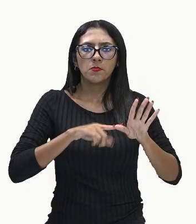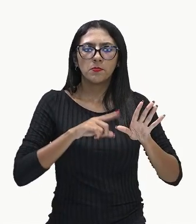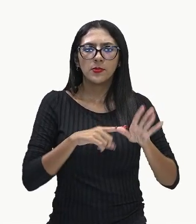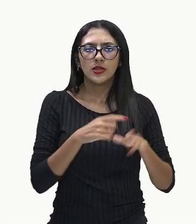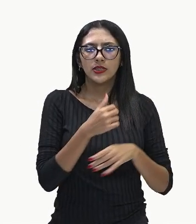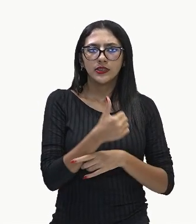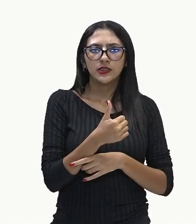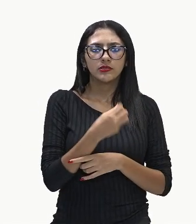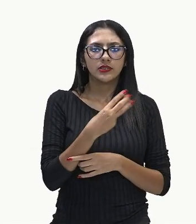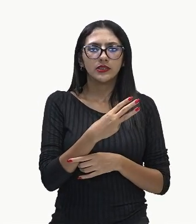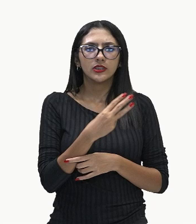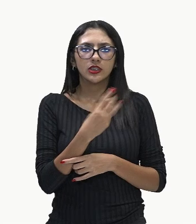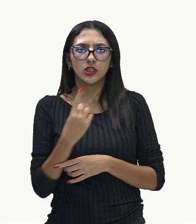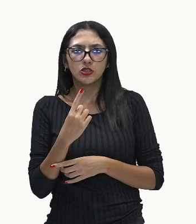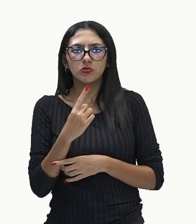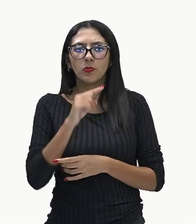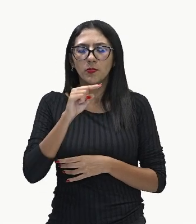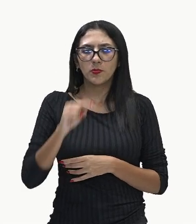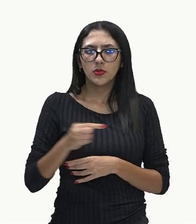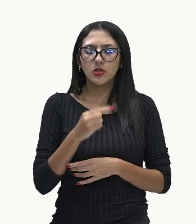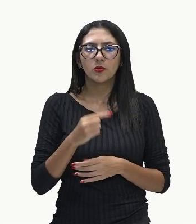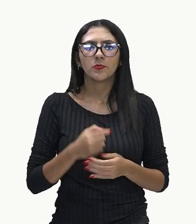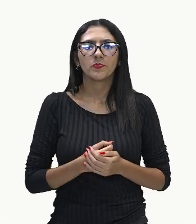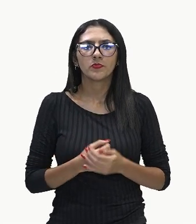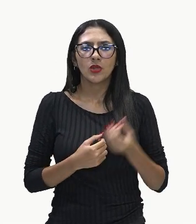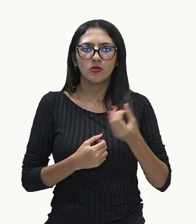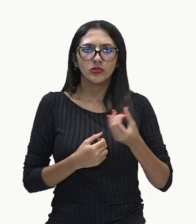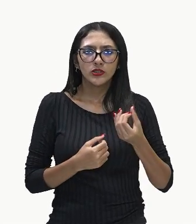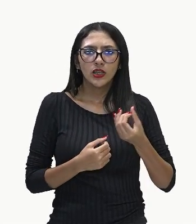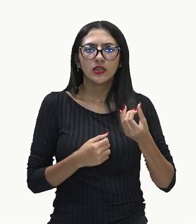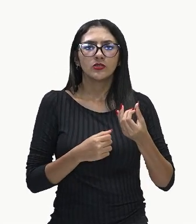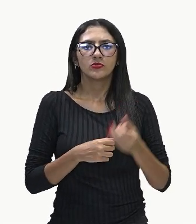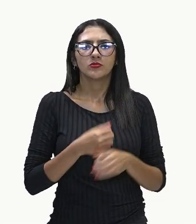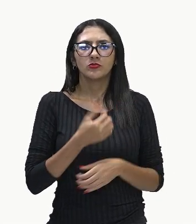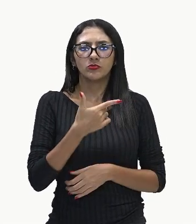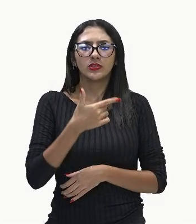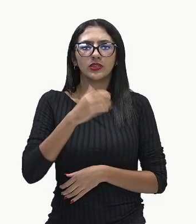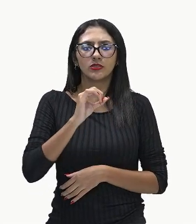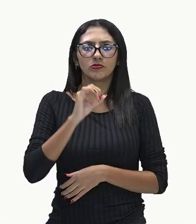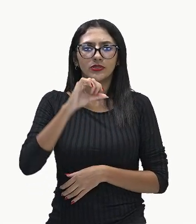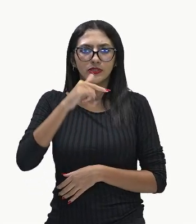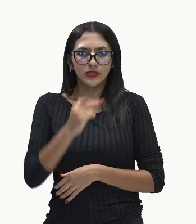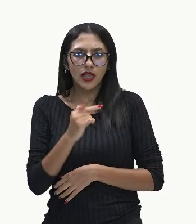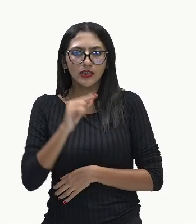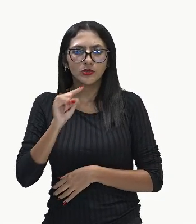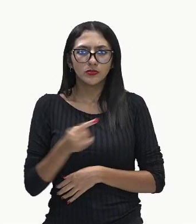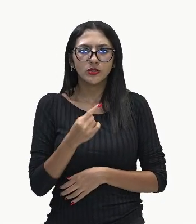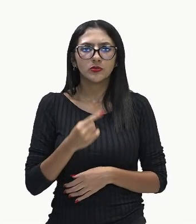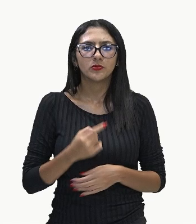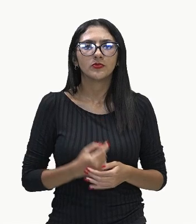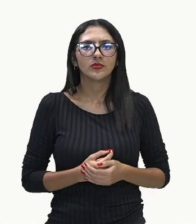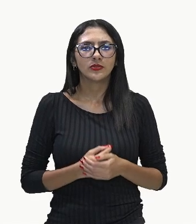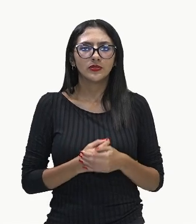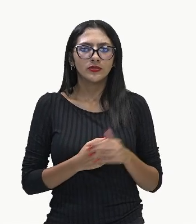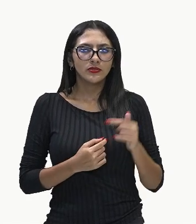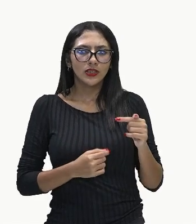Honda, 131 mil veículos, a Ford, 207 mil veículos, a Fiat,